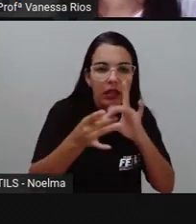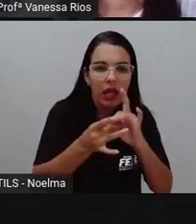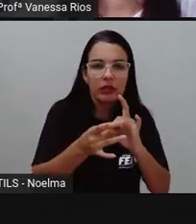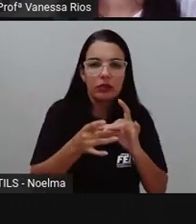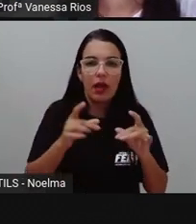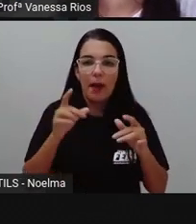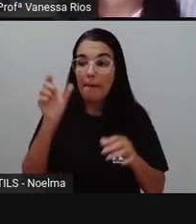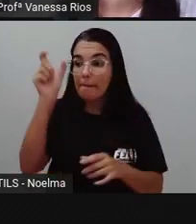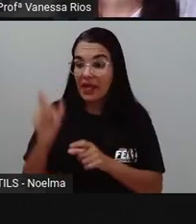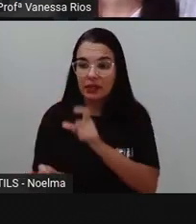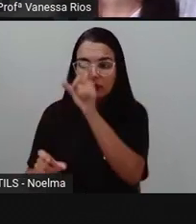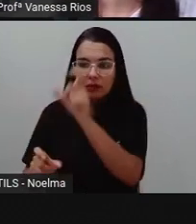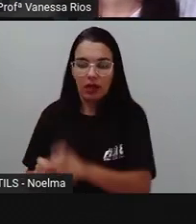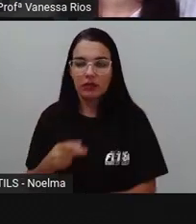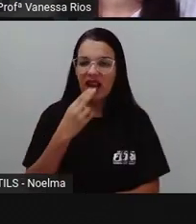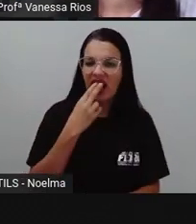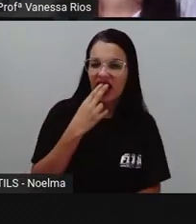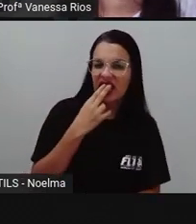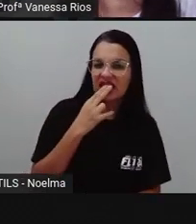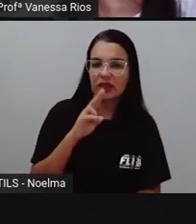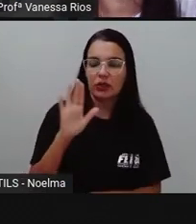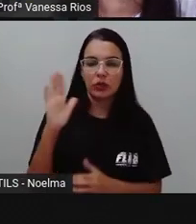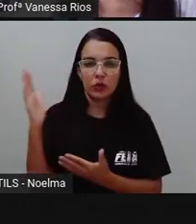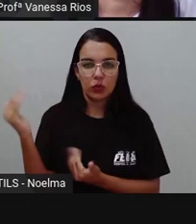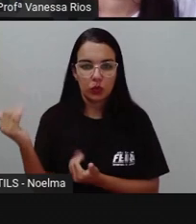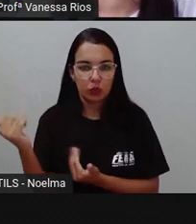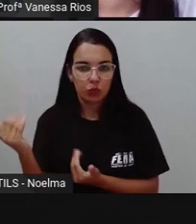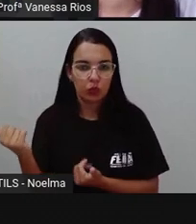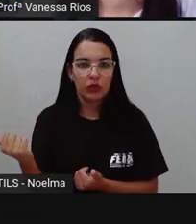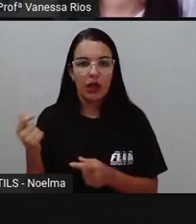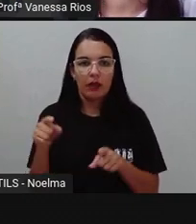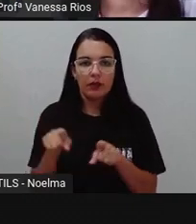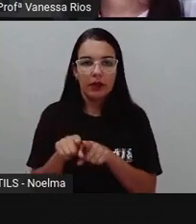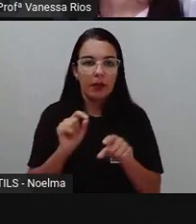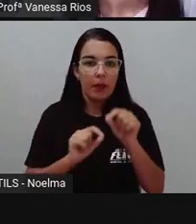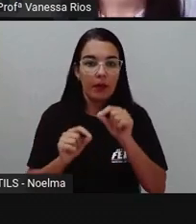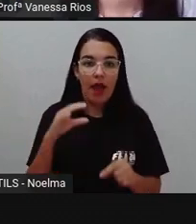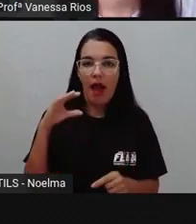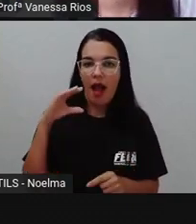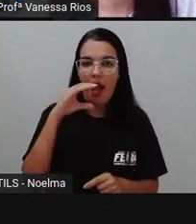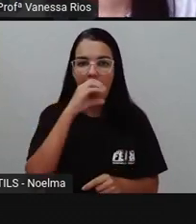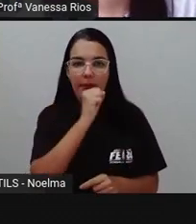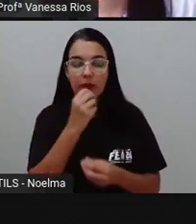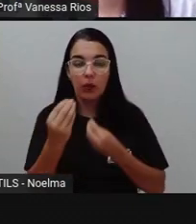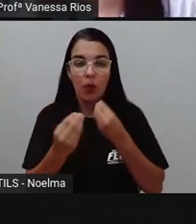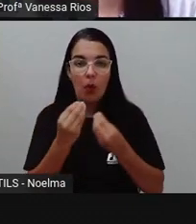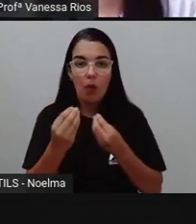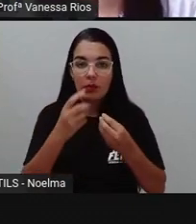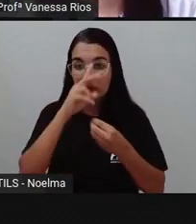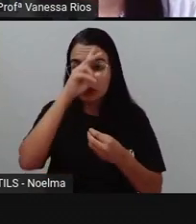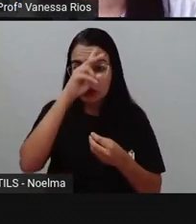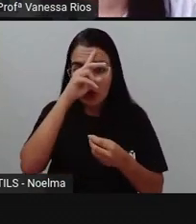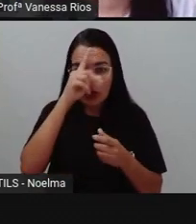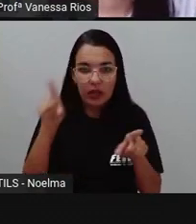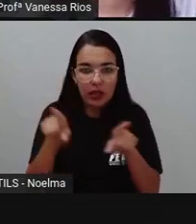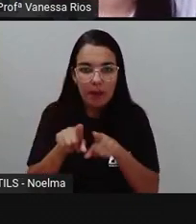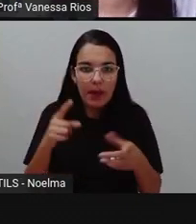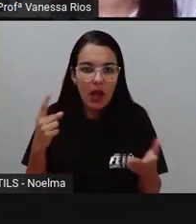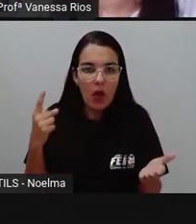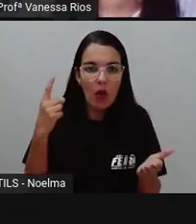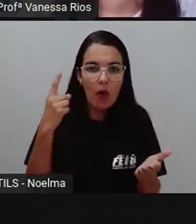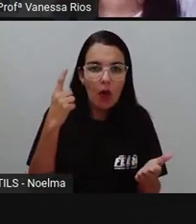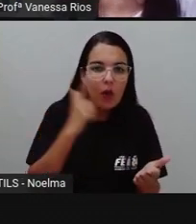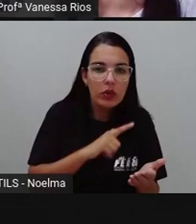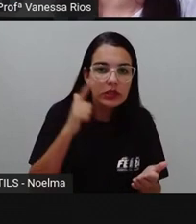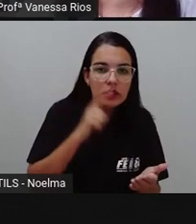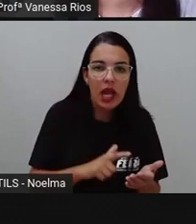Teuska, é ágil no modo como narra a história e consegue estabelecer o ponto de